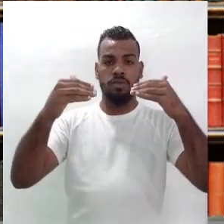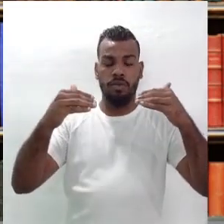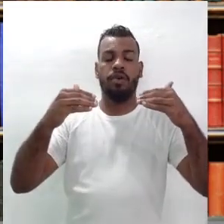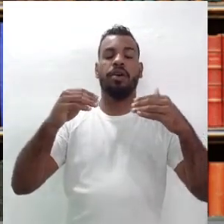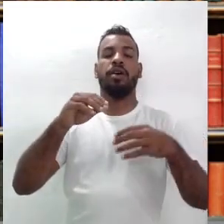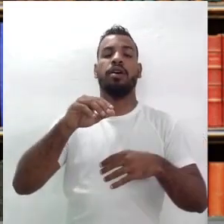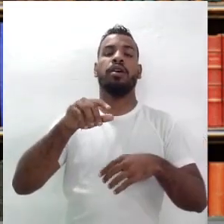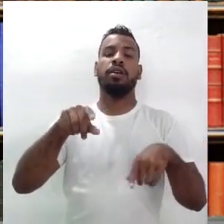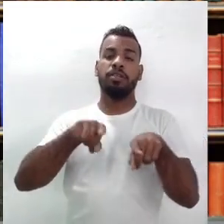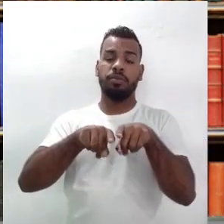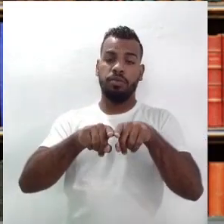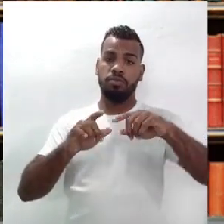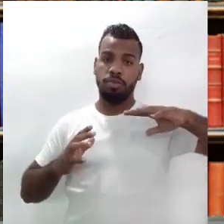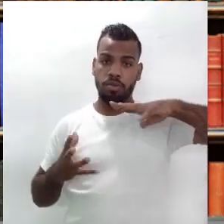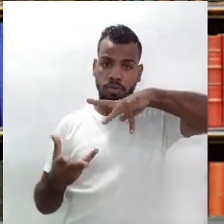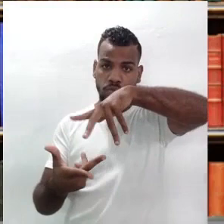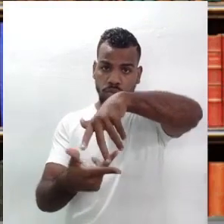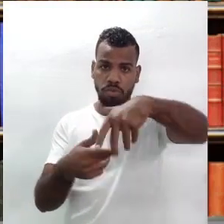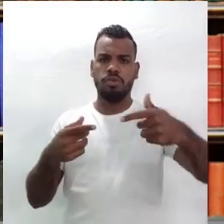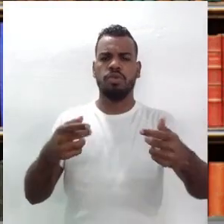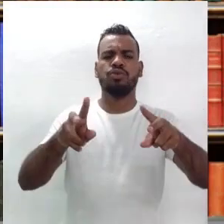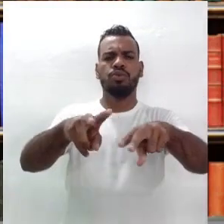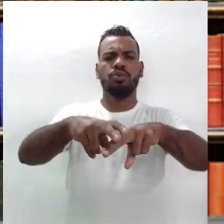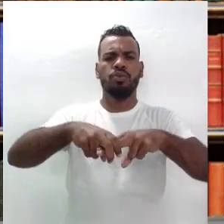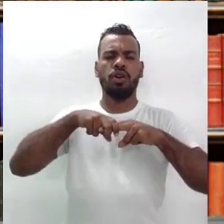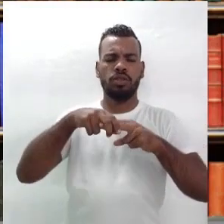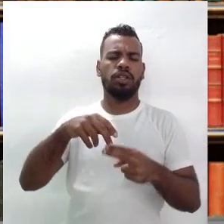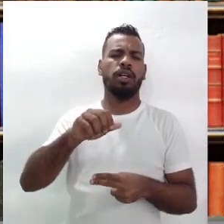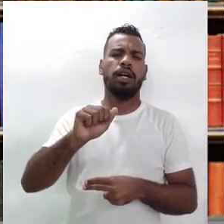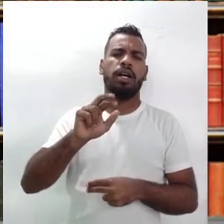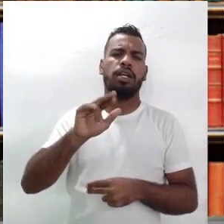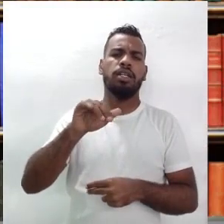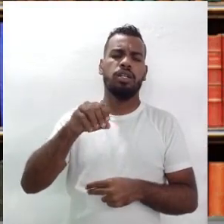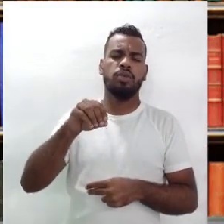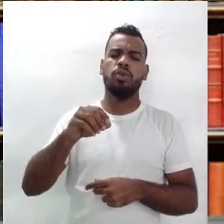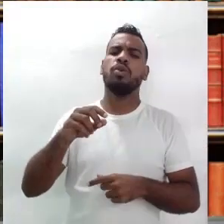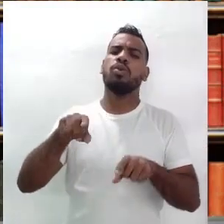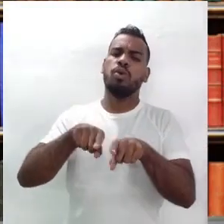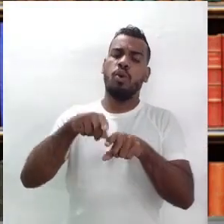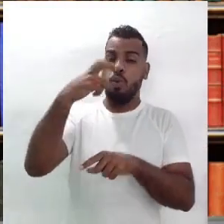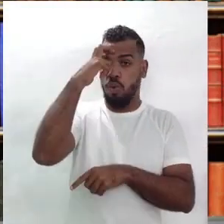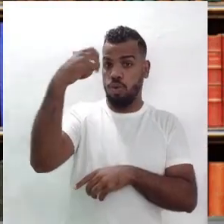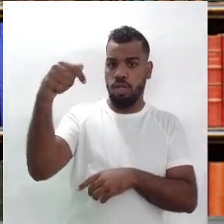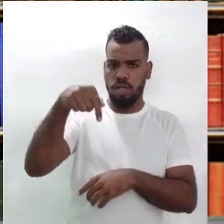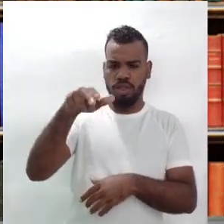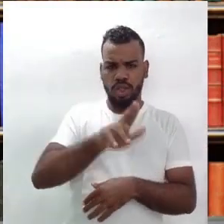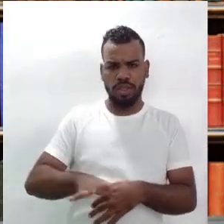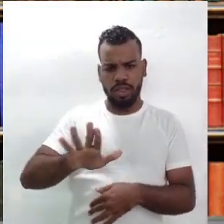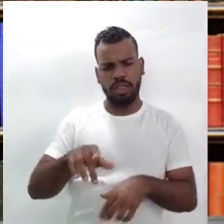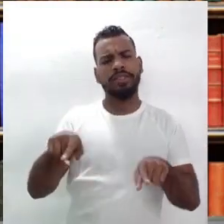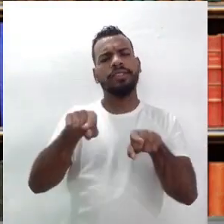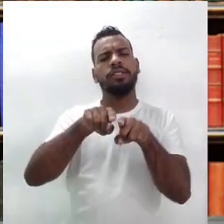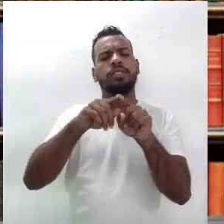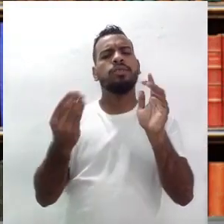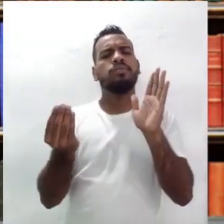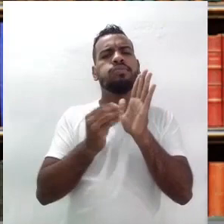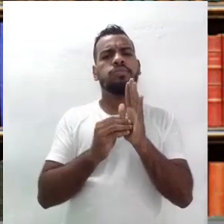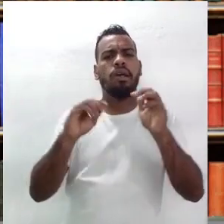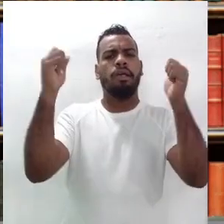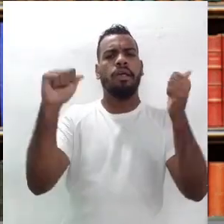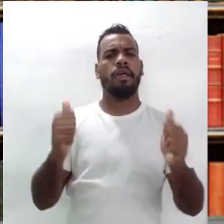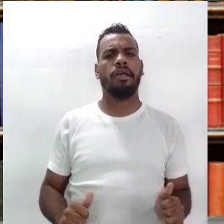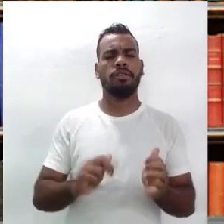também dessa universalização, pela questão de Ariano, da cultura nordestina. E parece-me que ele coloca em várias